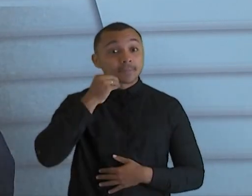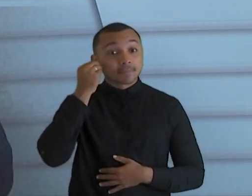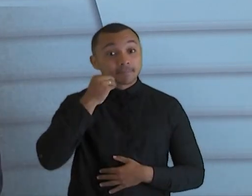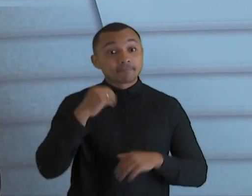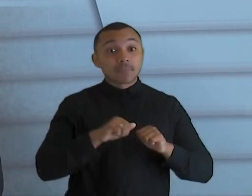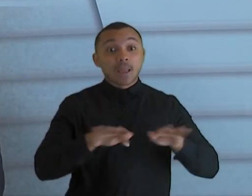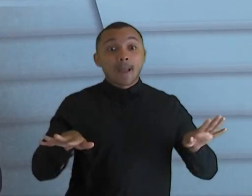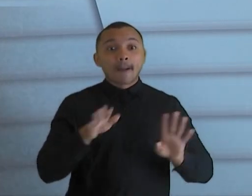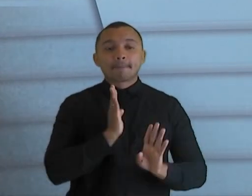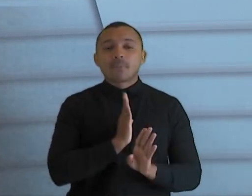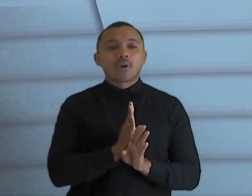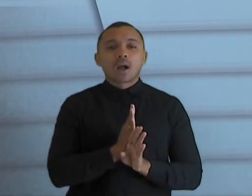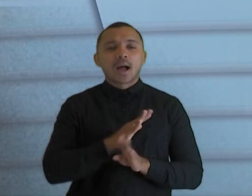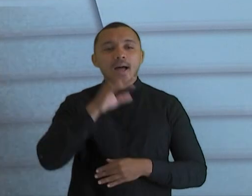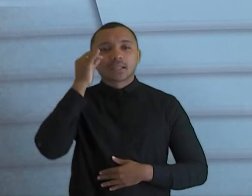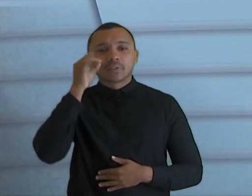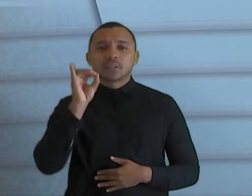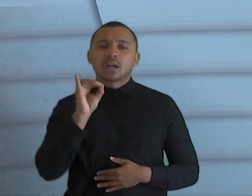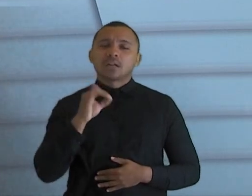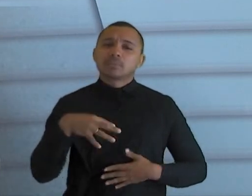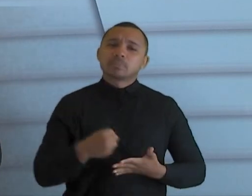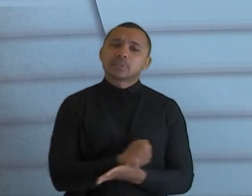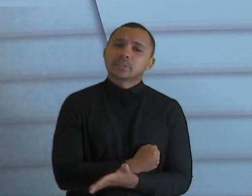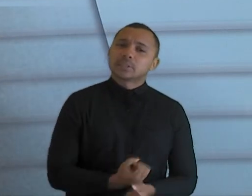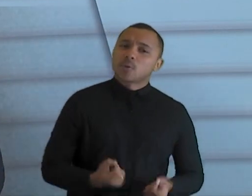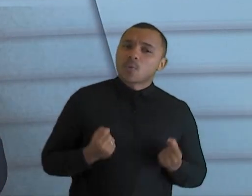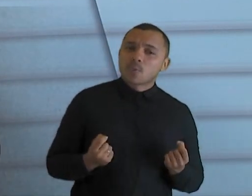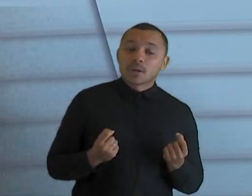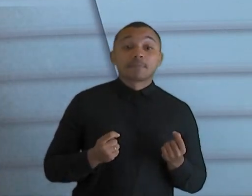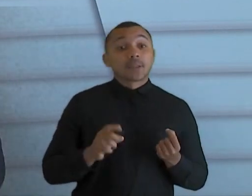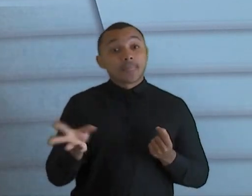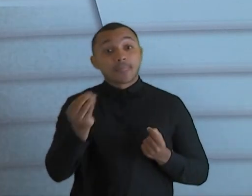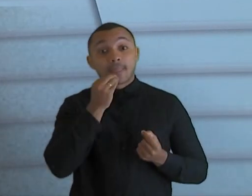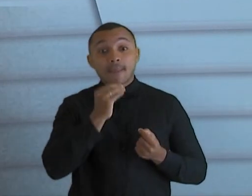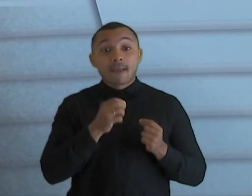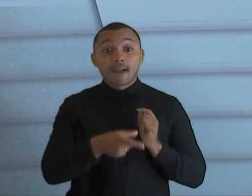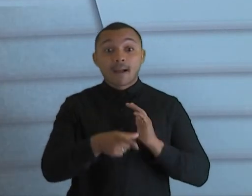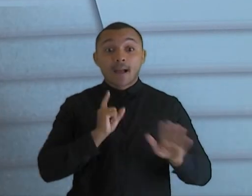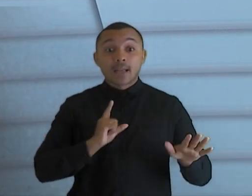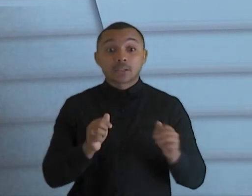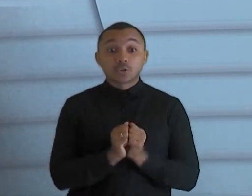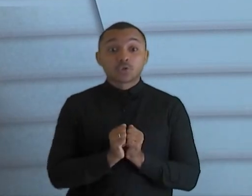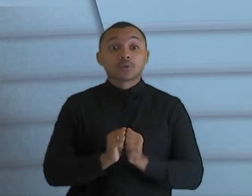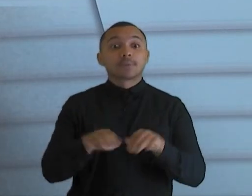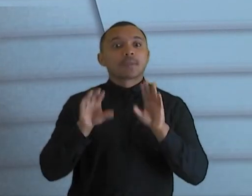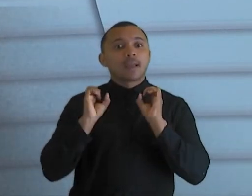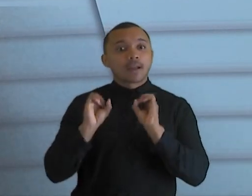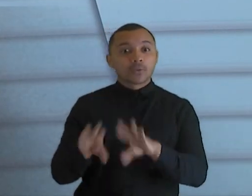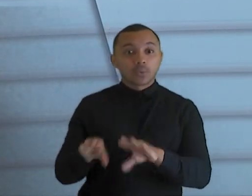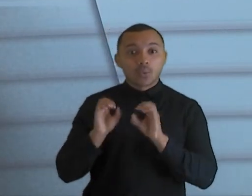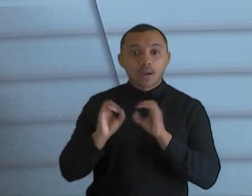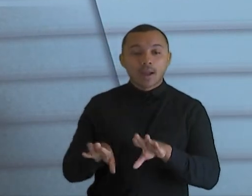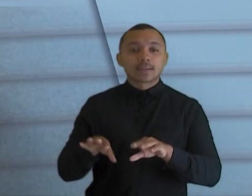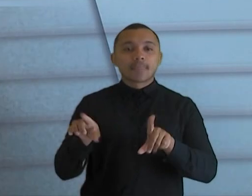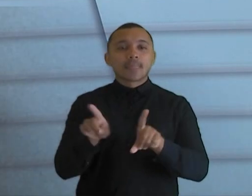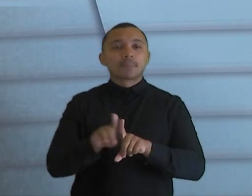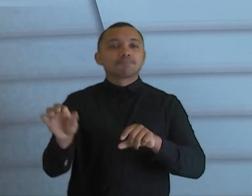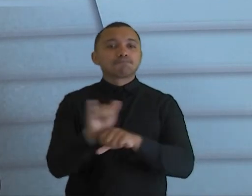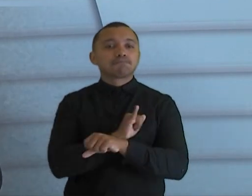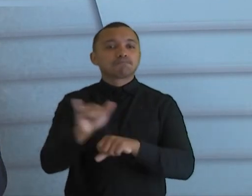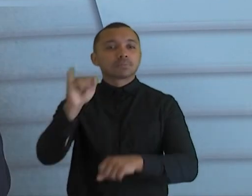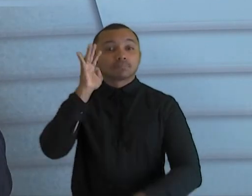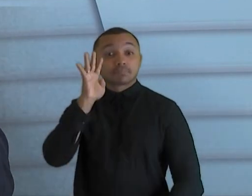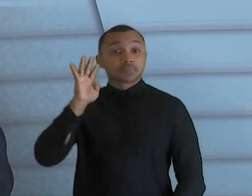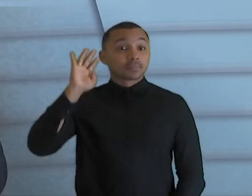que a gente não fique só lamentando o leite derramado. A gente chegue antes com a educação e, paralelamente, com ações preventivas do Tribunal.